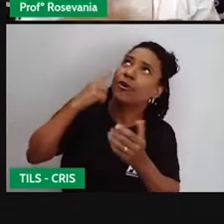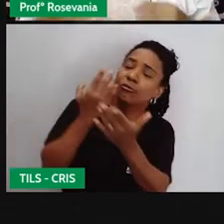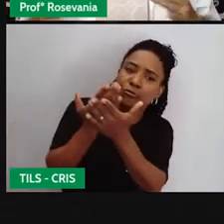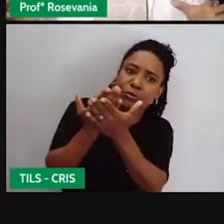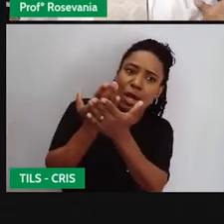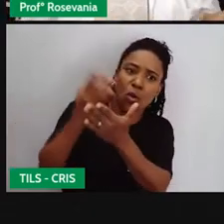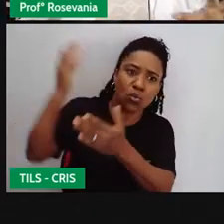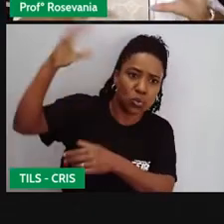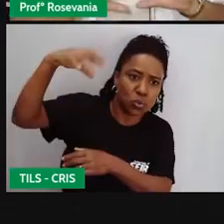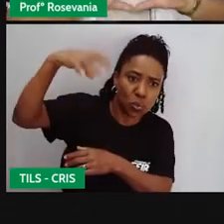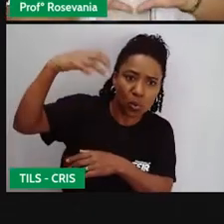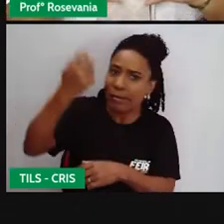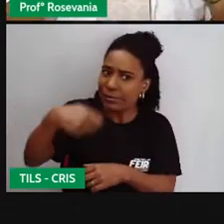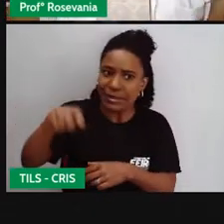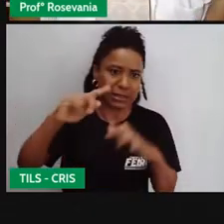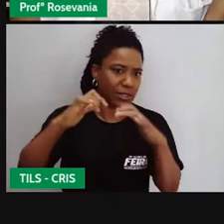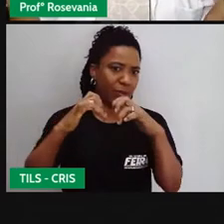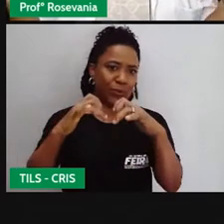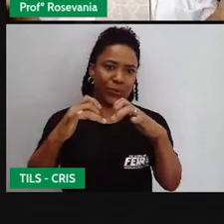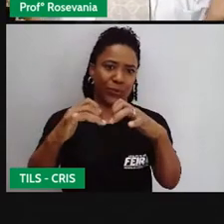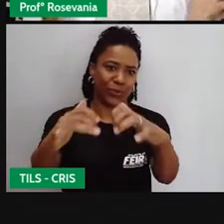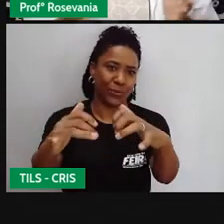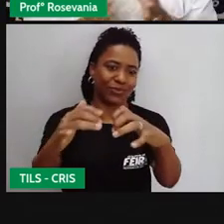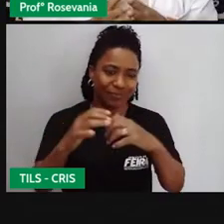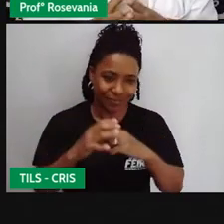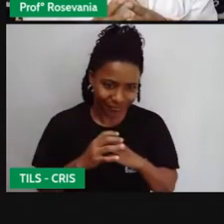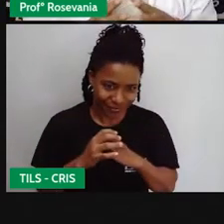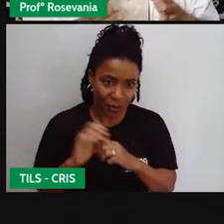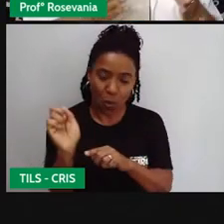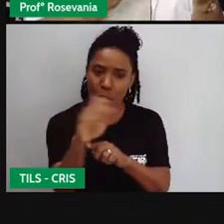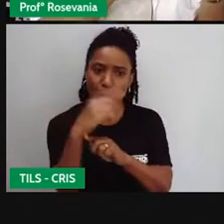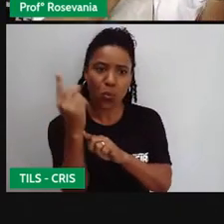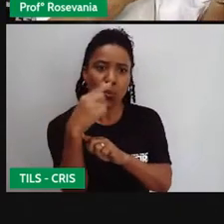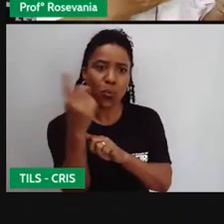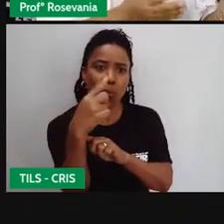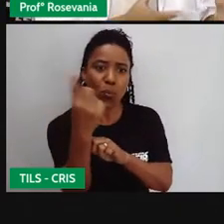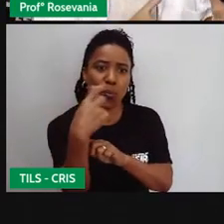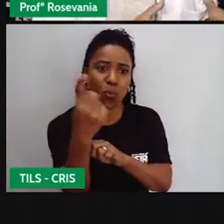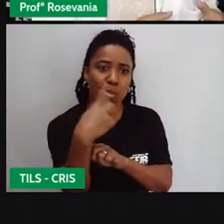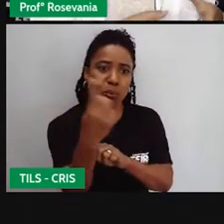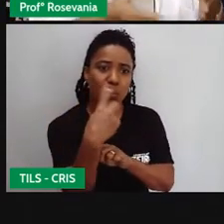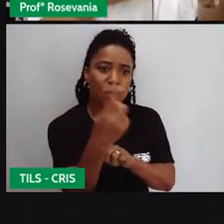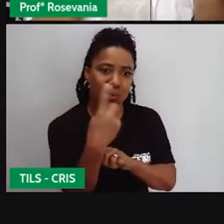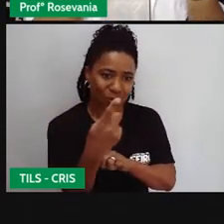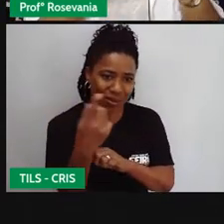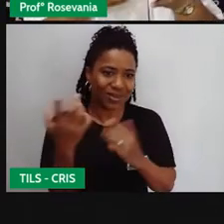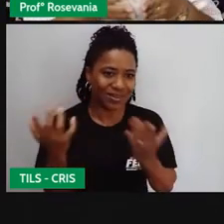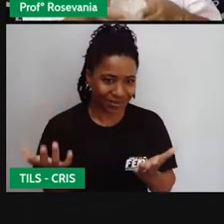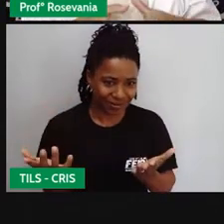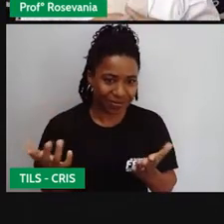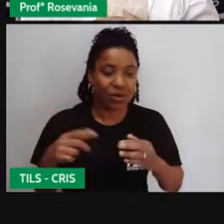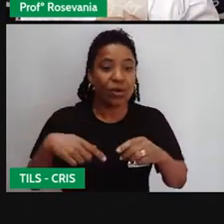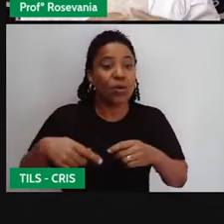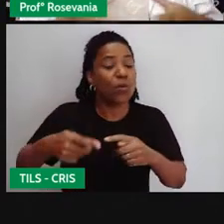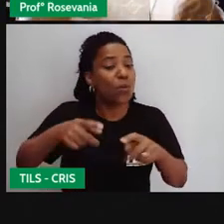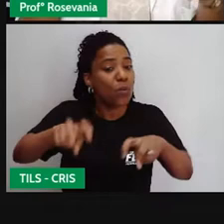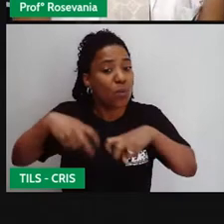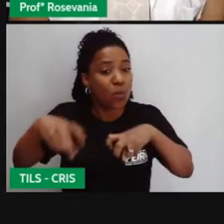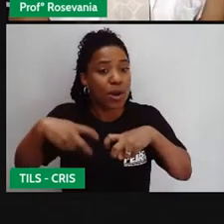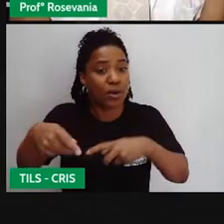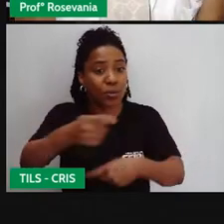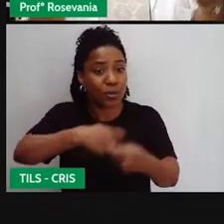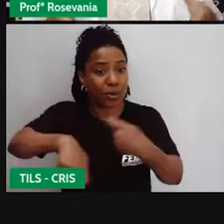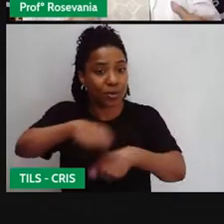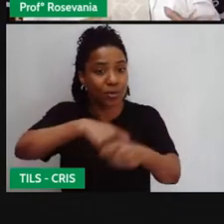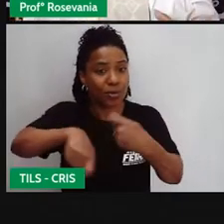período, assim, assim, assim, assim. Então, o agronegócio, ele envolve essa parte agrícola, essa parte da pecuária, mas